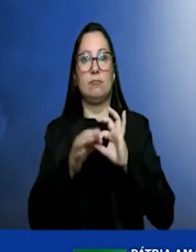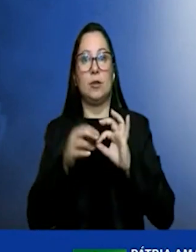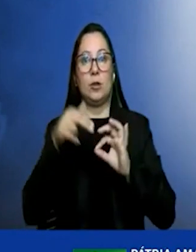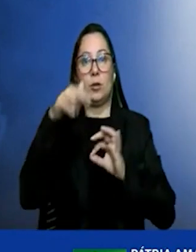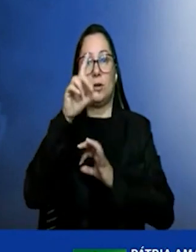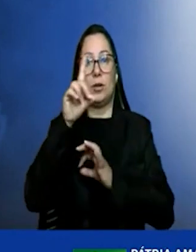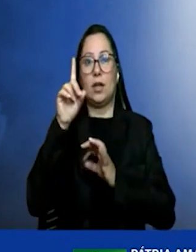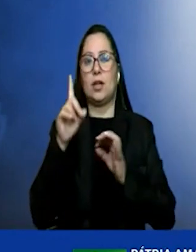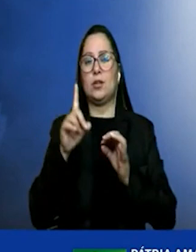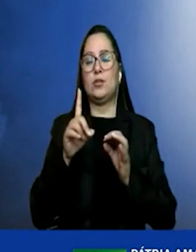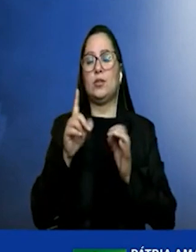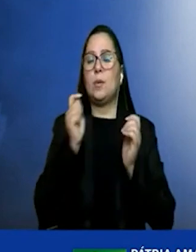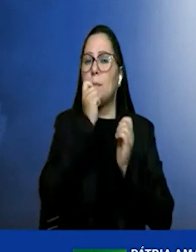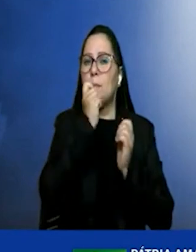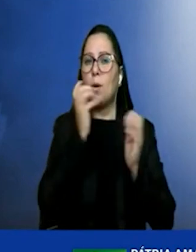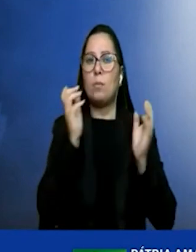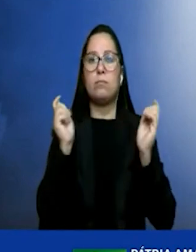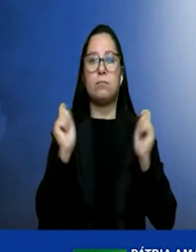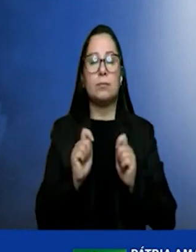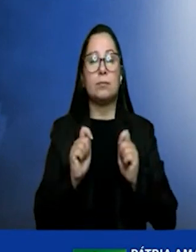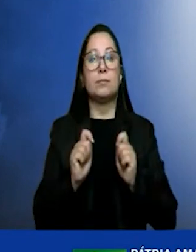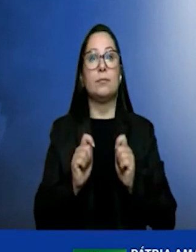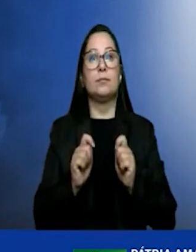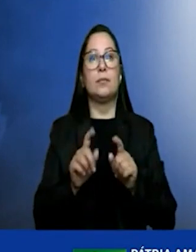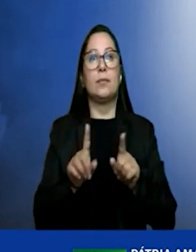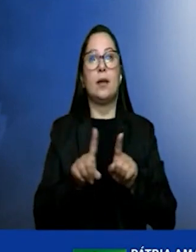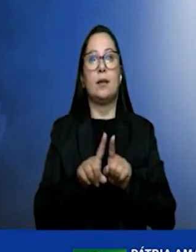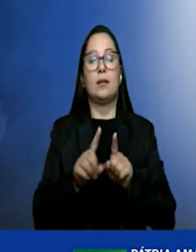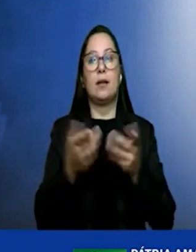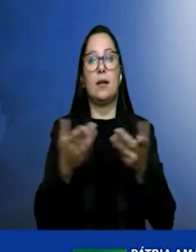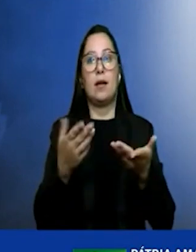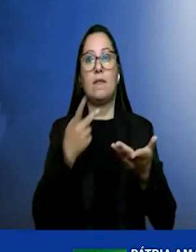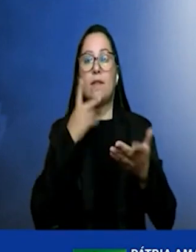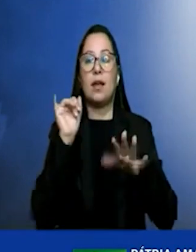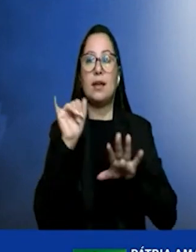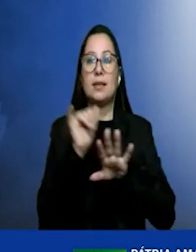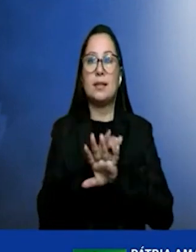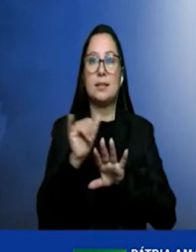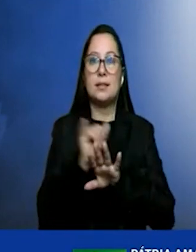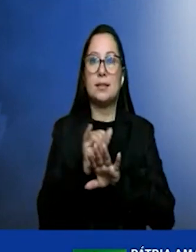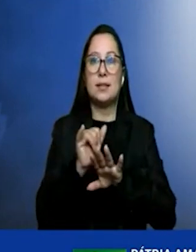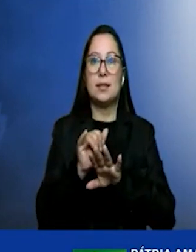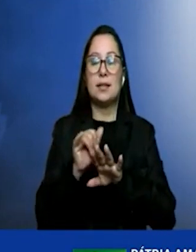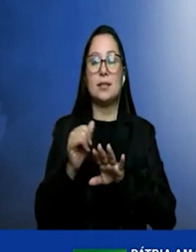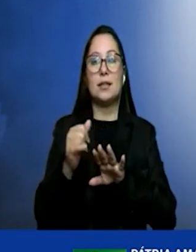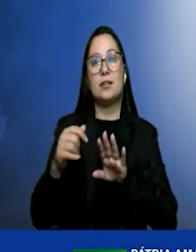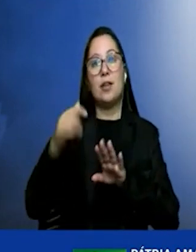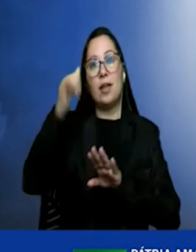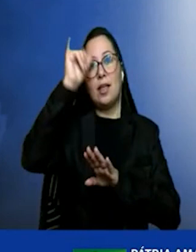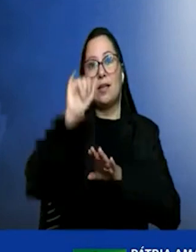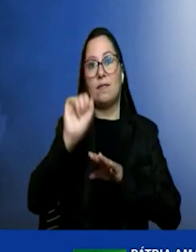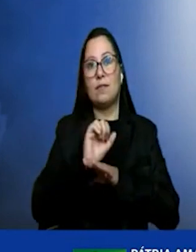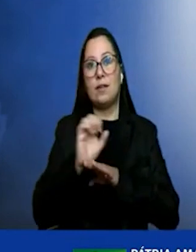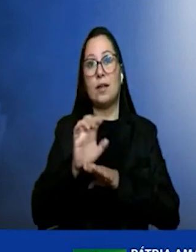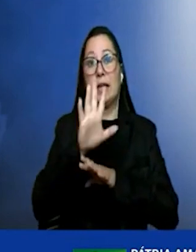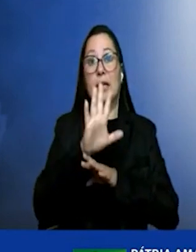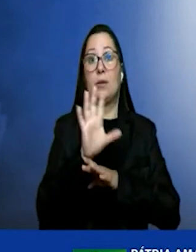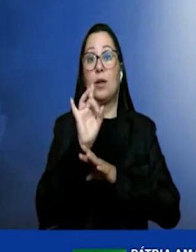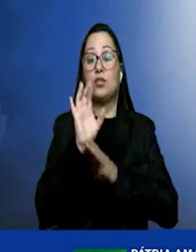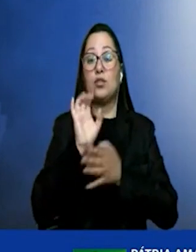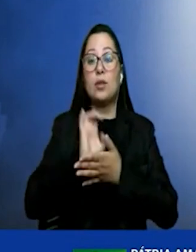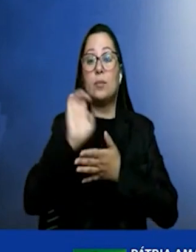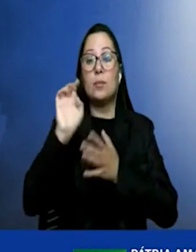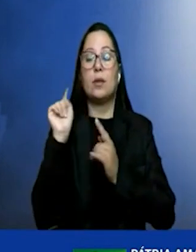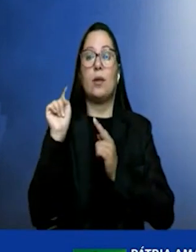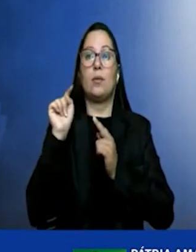para isso vamos agora falar da estratégia de descarbonizar porque a ideia não é apenas exportar o